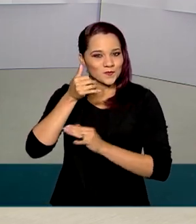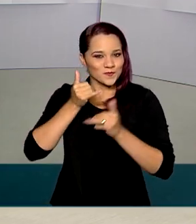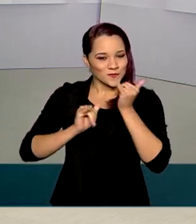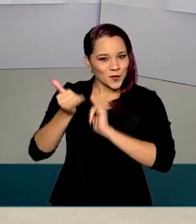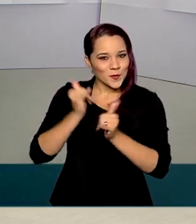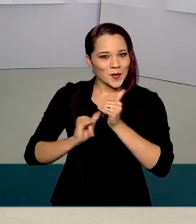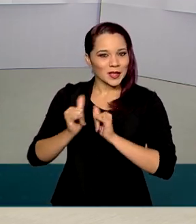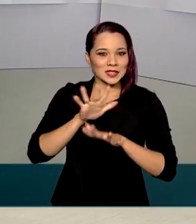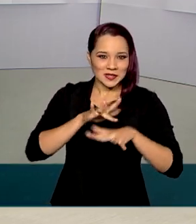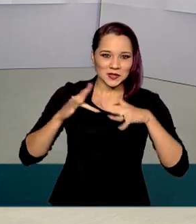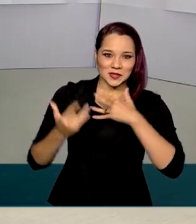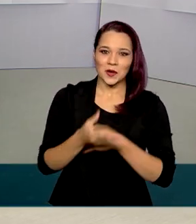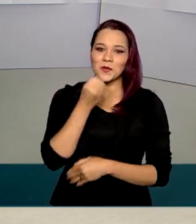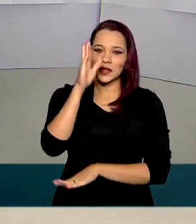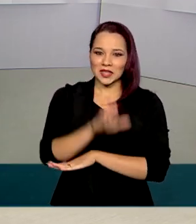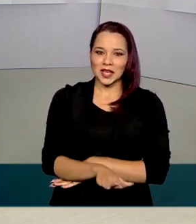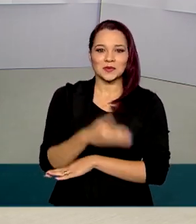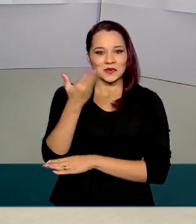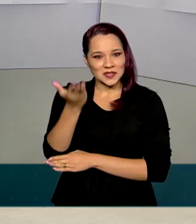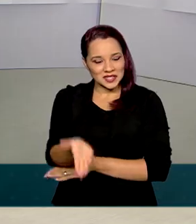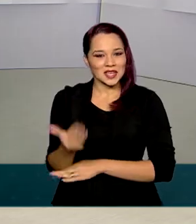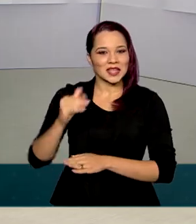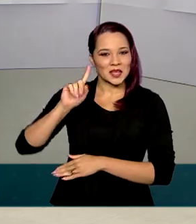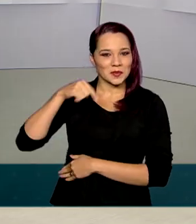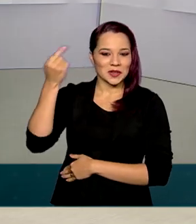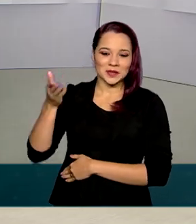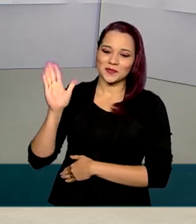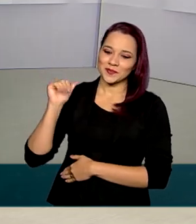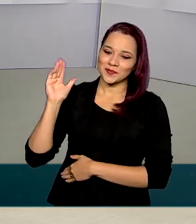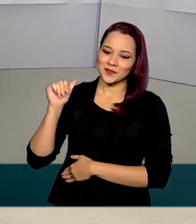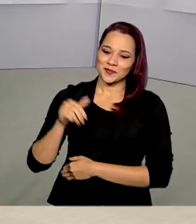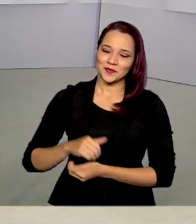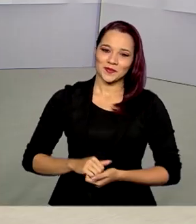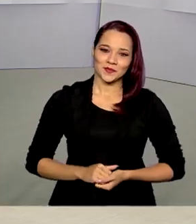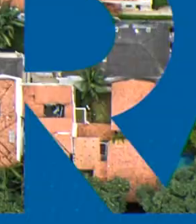as nossas redes sociais. Uma boa tarde para você. Até a próxima edição.